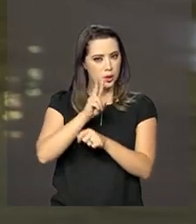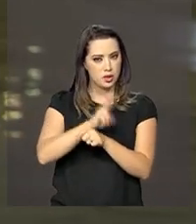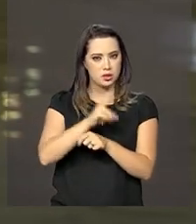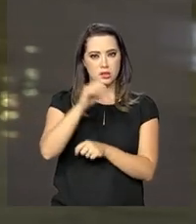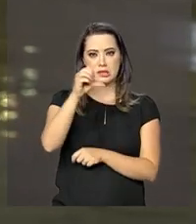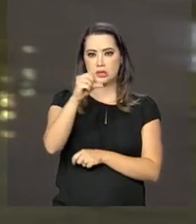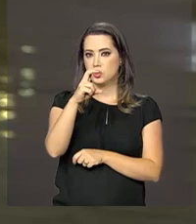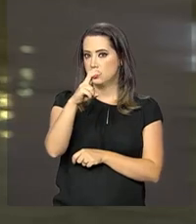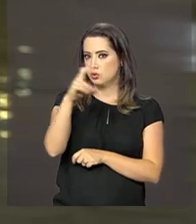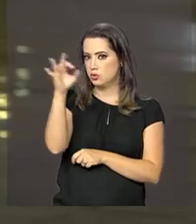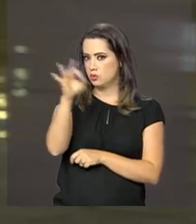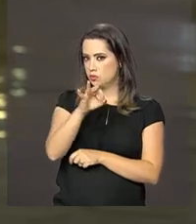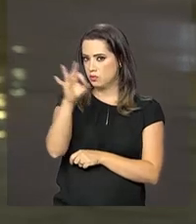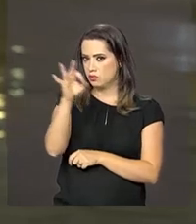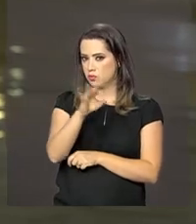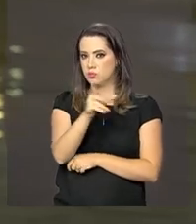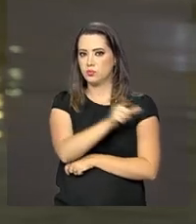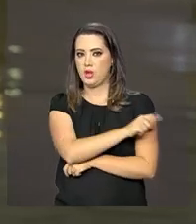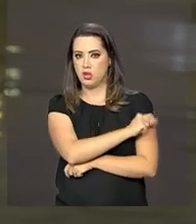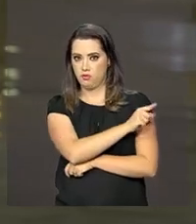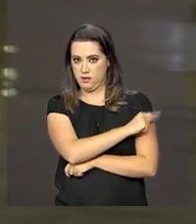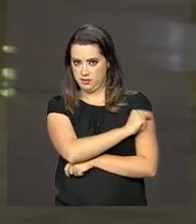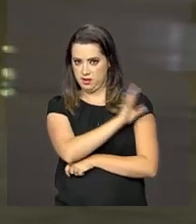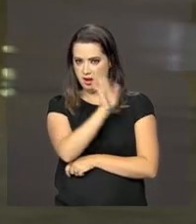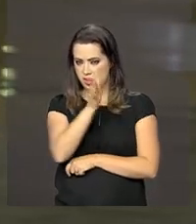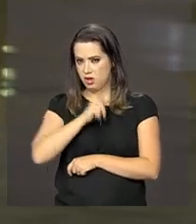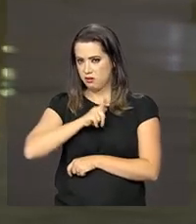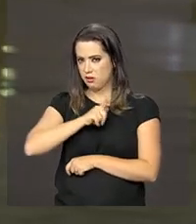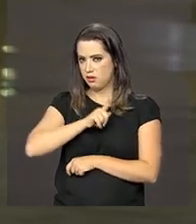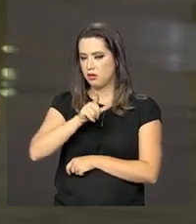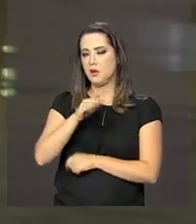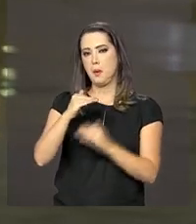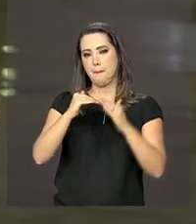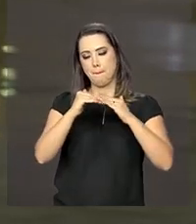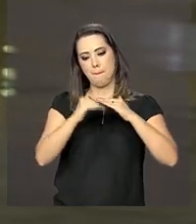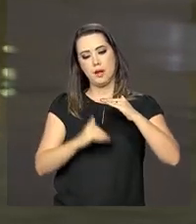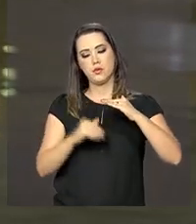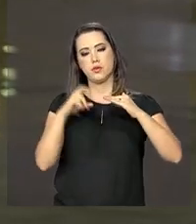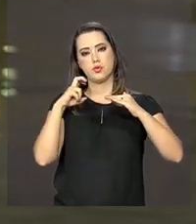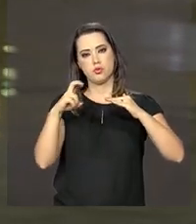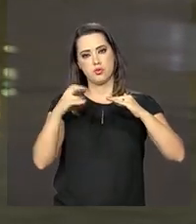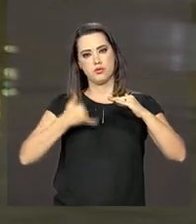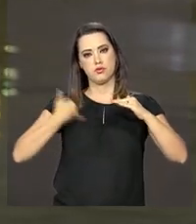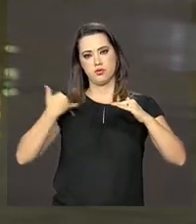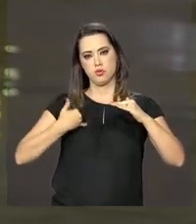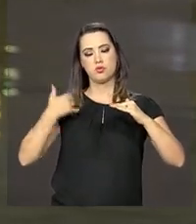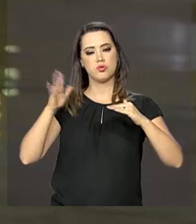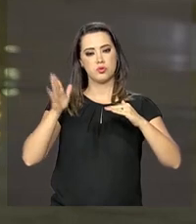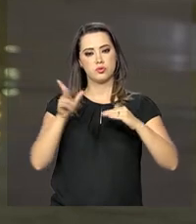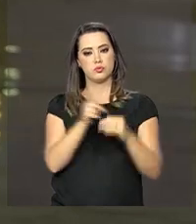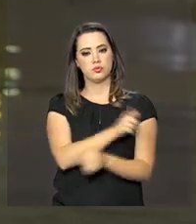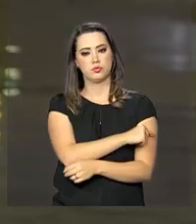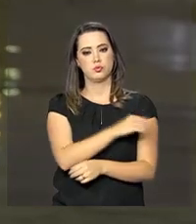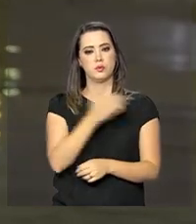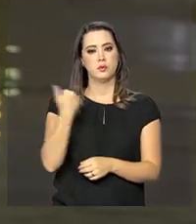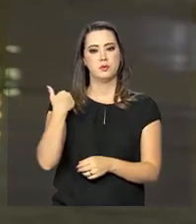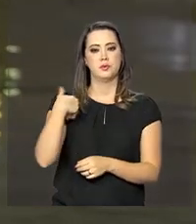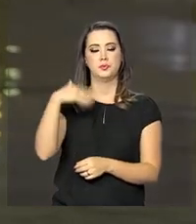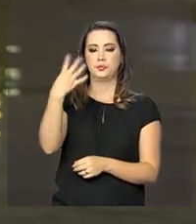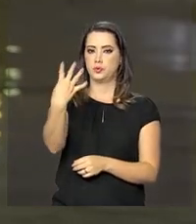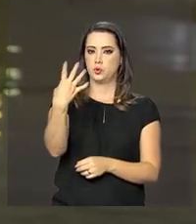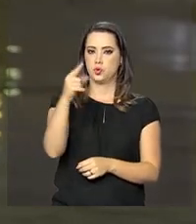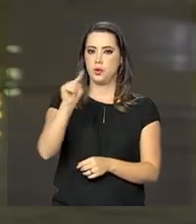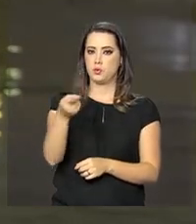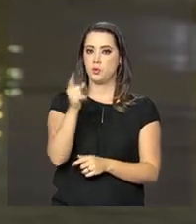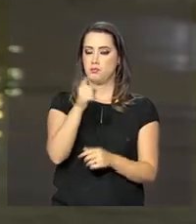contra o sarampo. 95% das crianças com menos de 5 anos foram vacinadas em mais de 4 mil